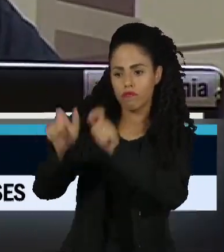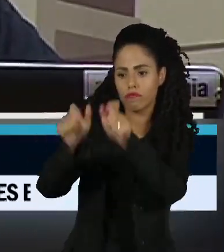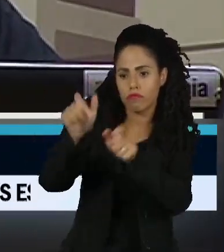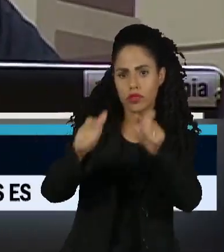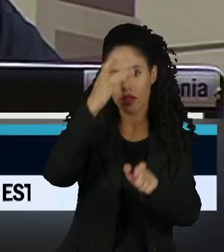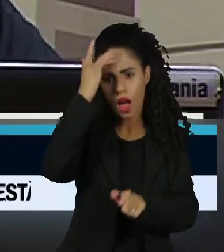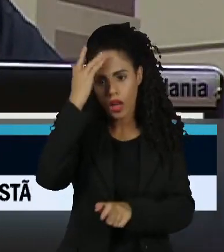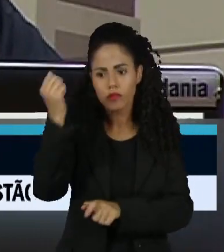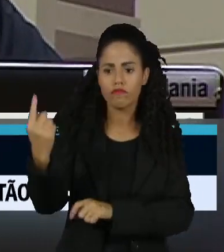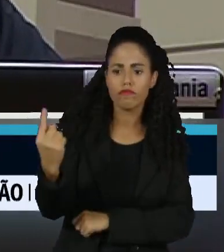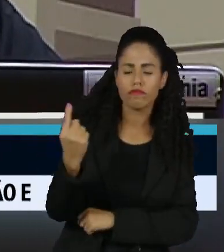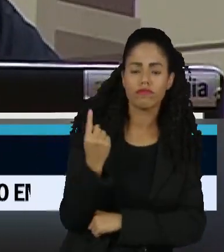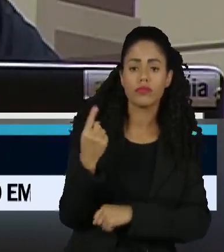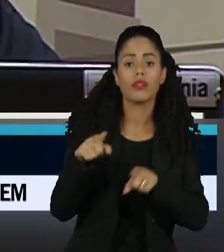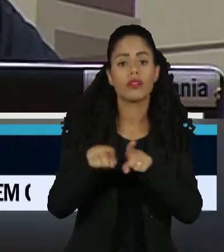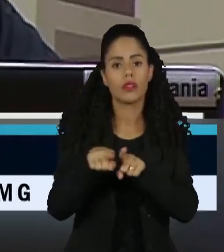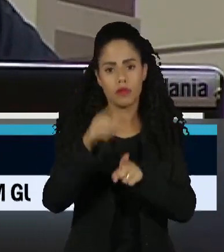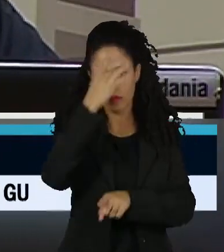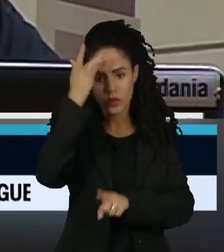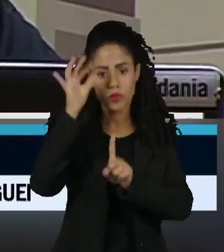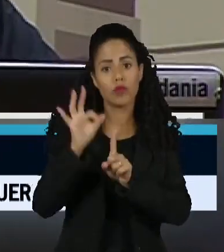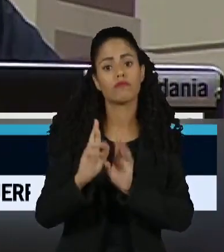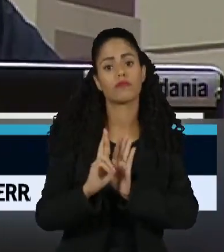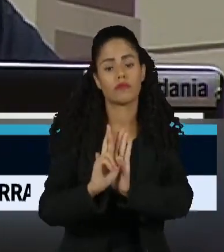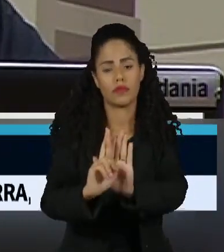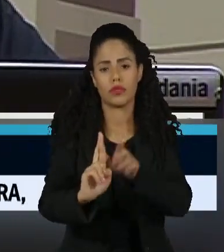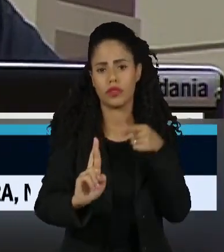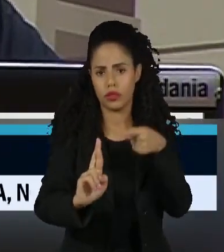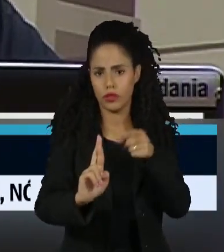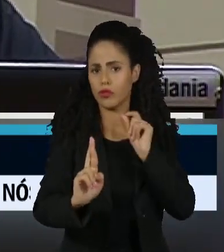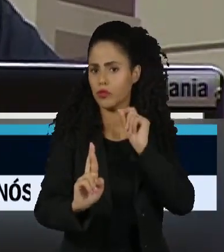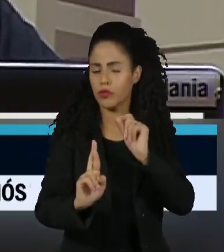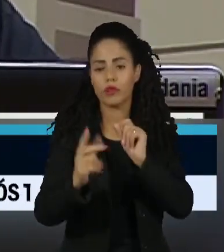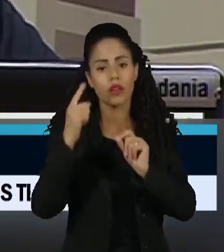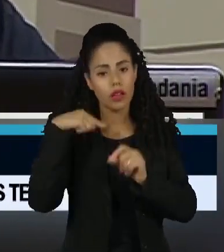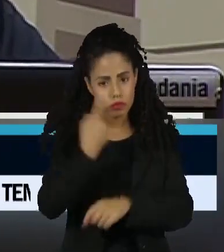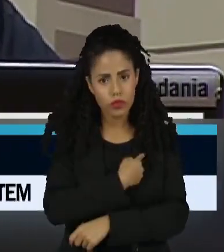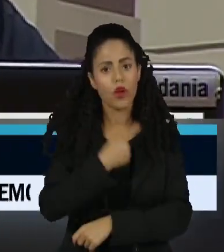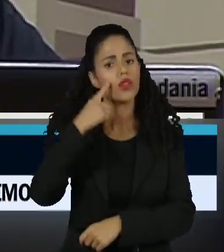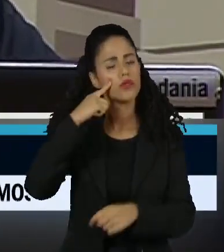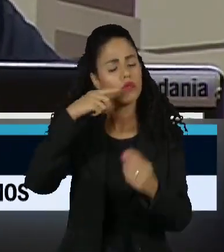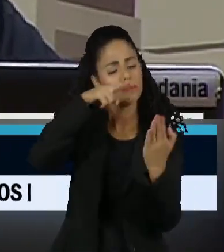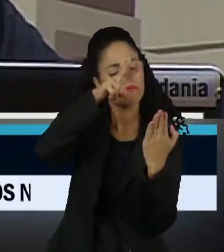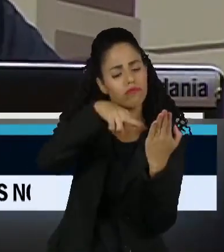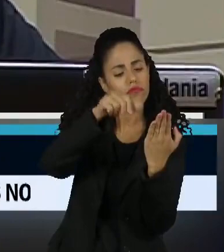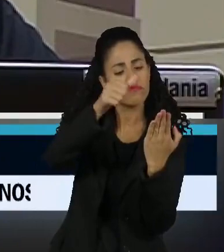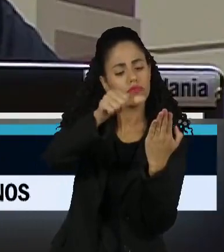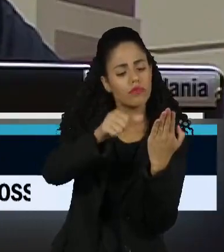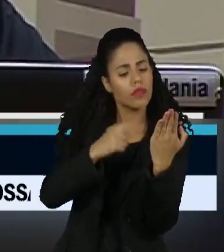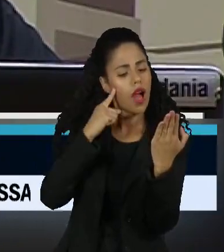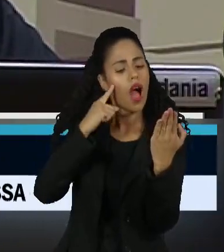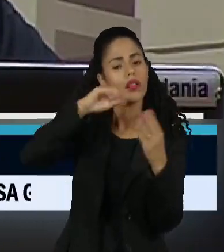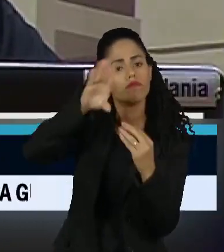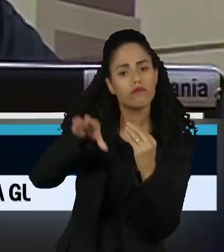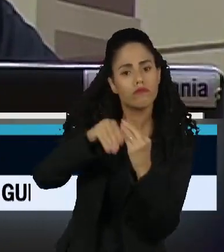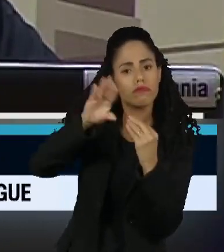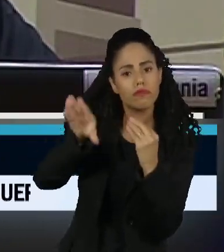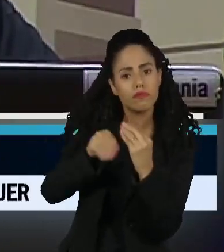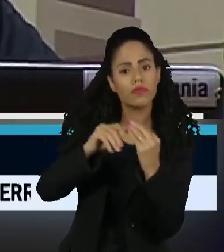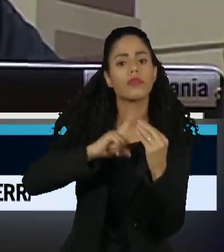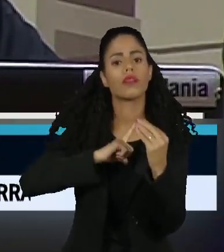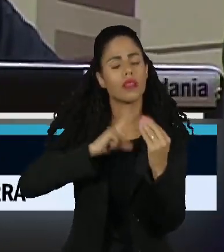e vossa excelência aí também representando. Nós vamos incorporar ao nosso texto, ao nosso relatório,